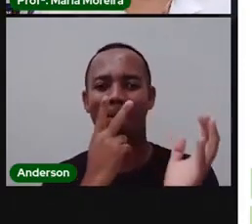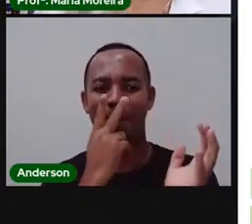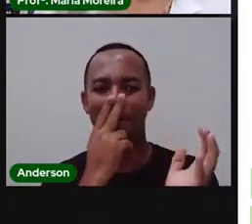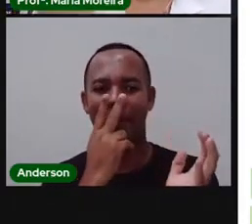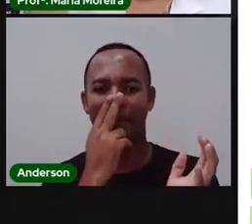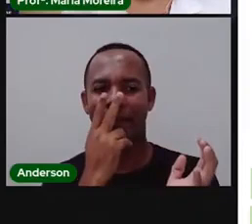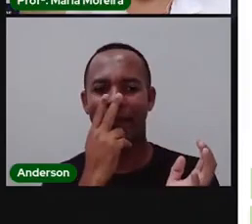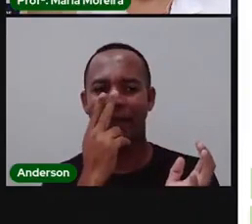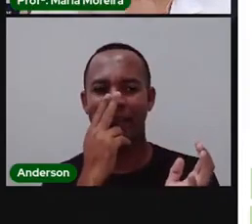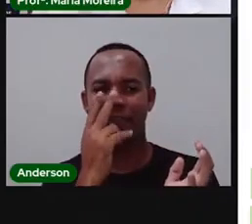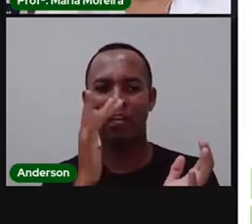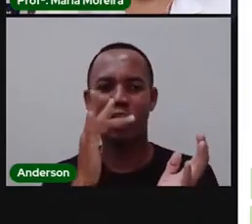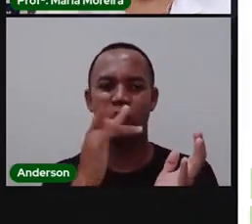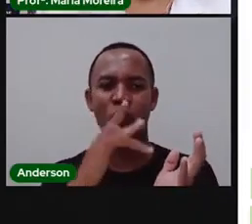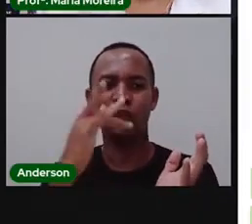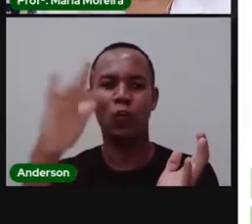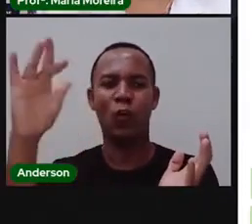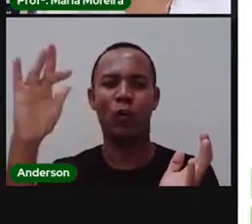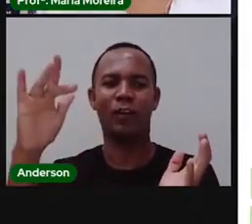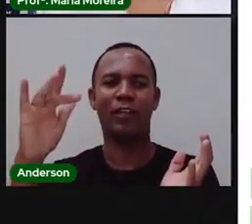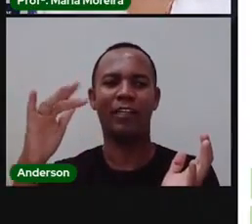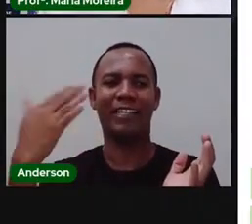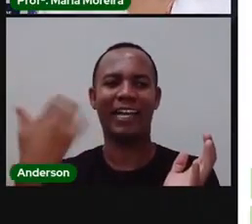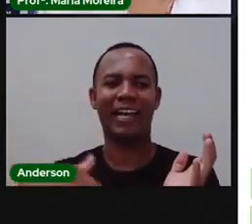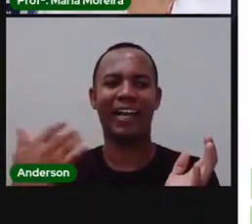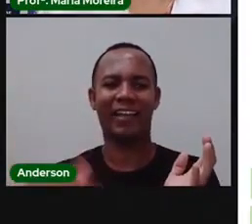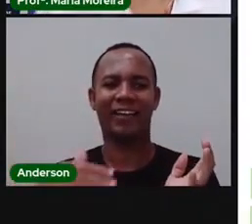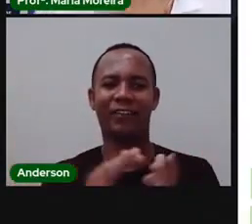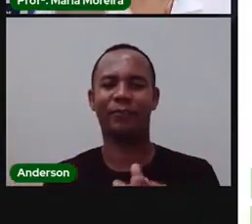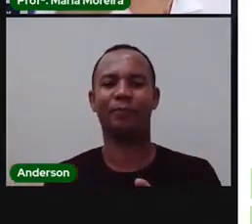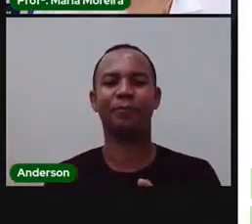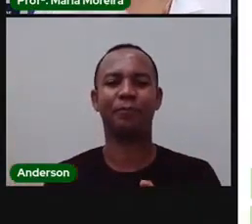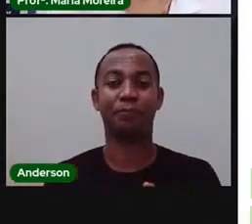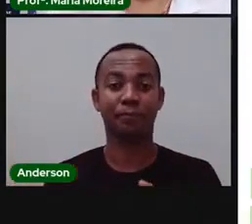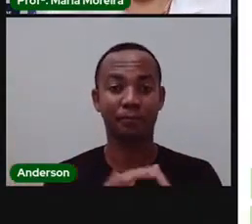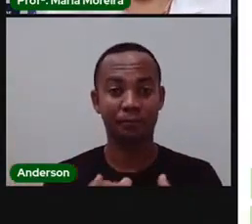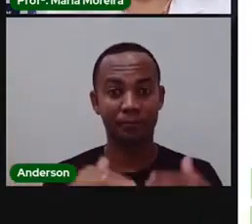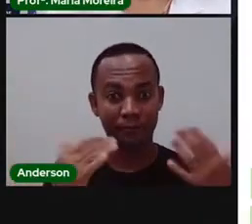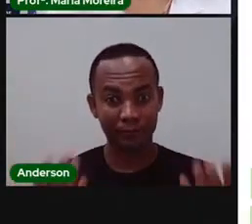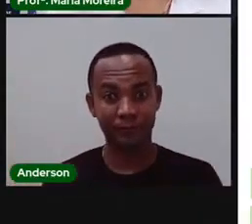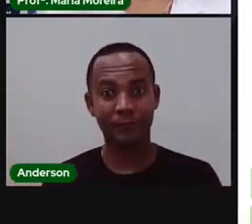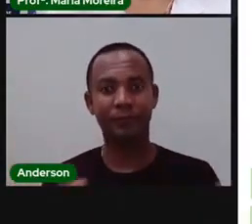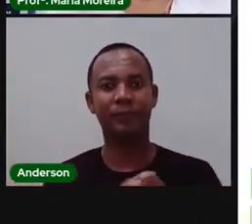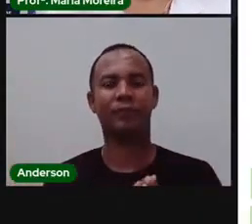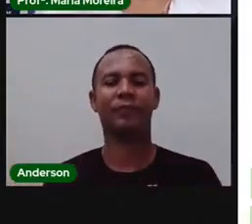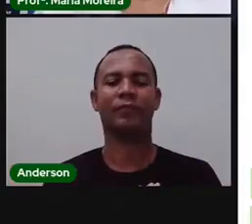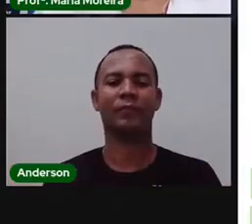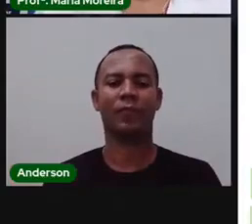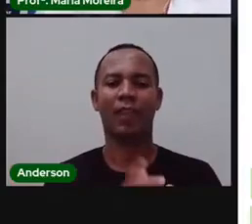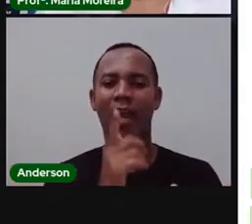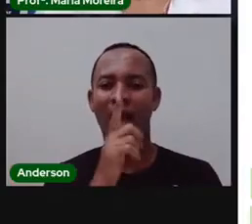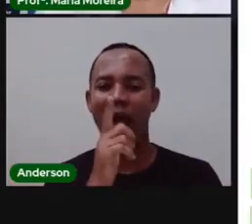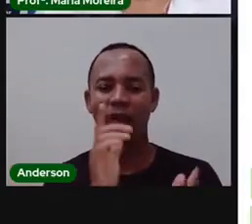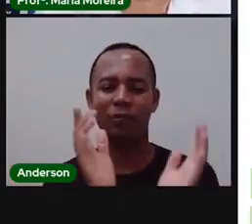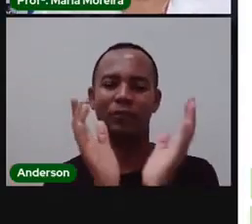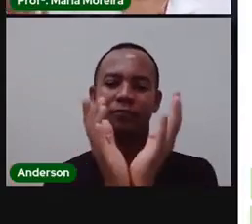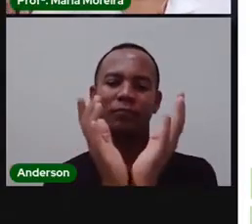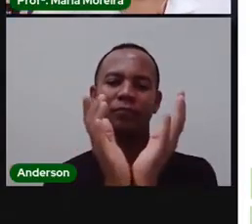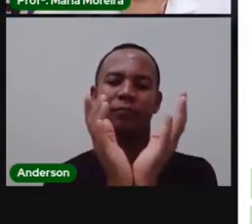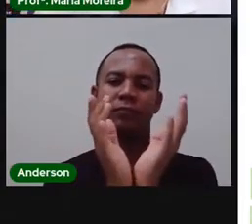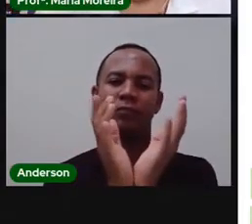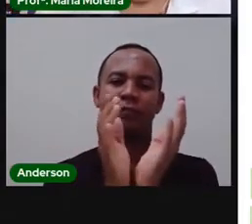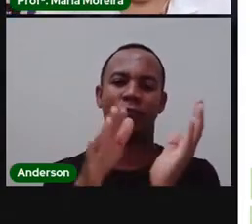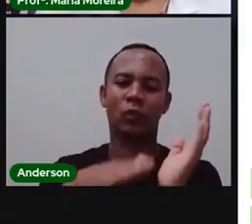Vai que é a joia da princesa do sertão. Bom, a Caixa d'Água fica localizada, obviamente, no